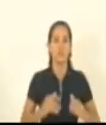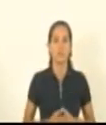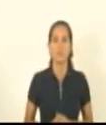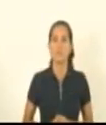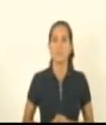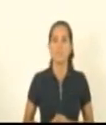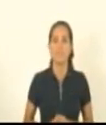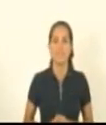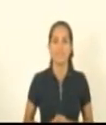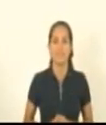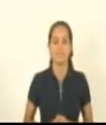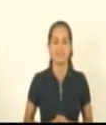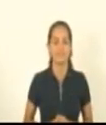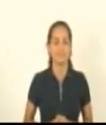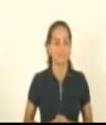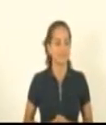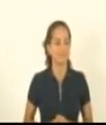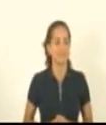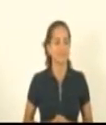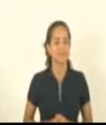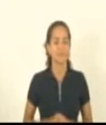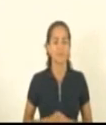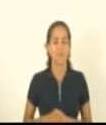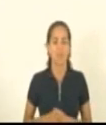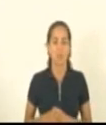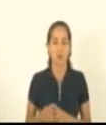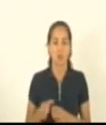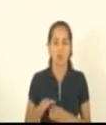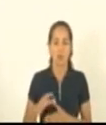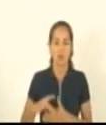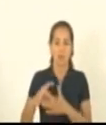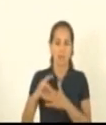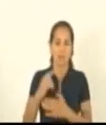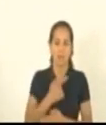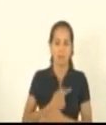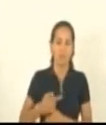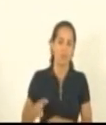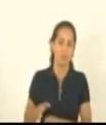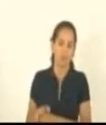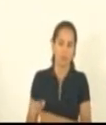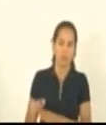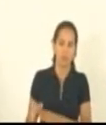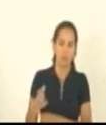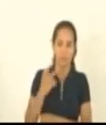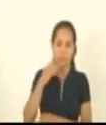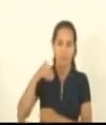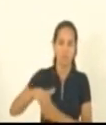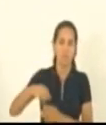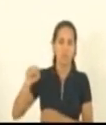Líder do governo, orienta a base, voto sim. Já está aberto o painel, por favor, registrarem seu voto.